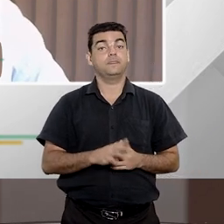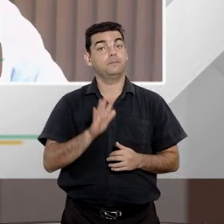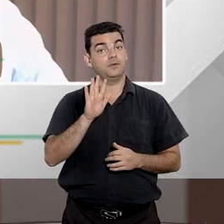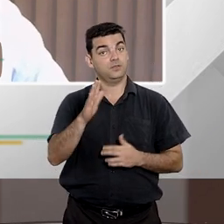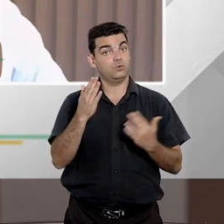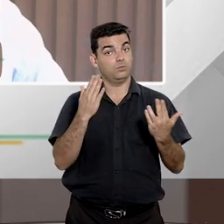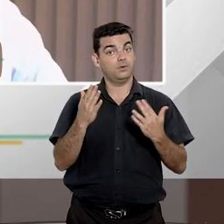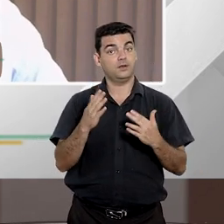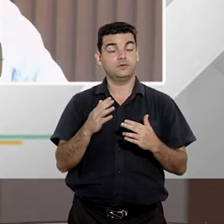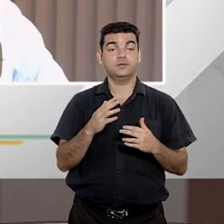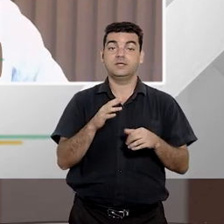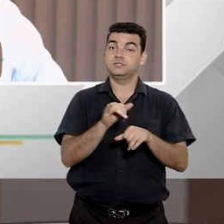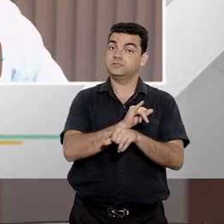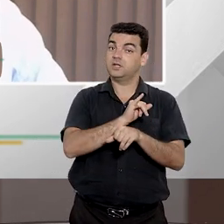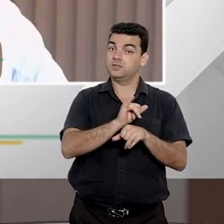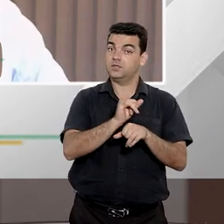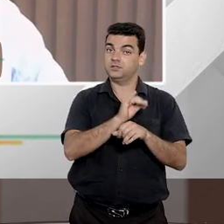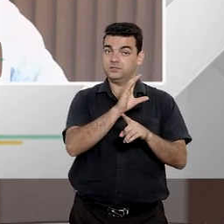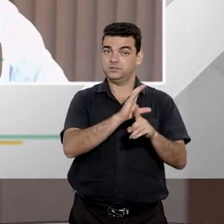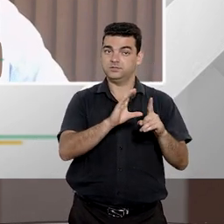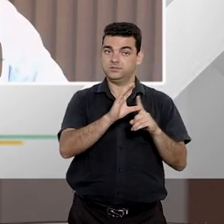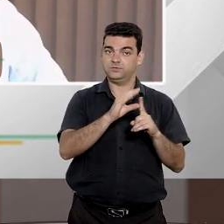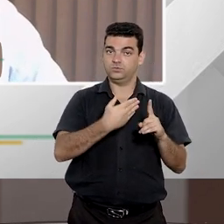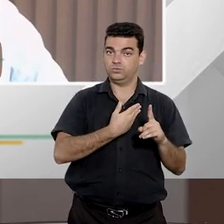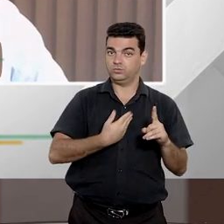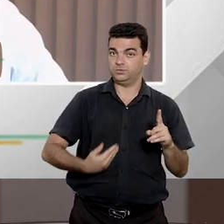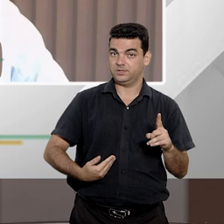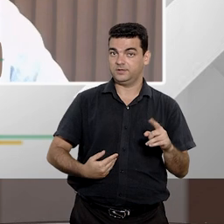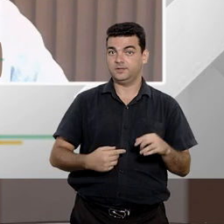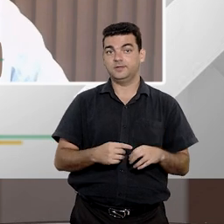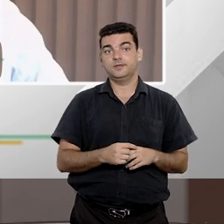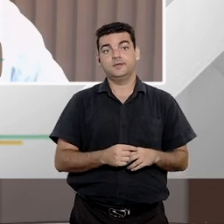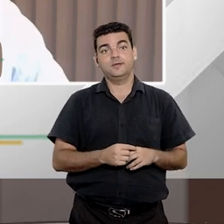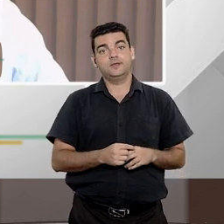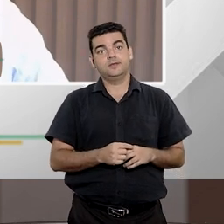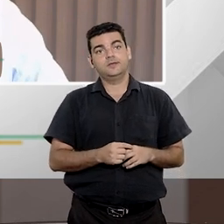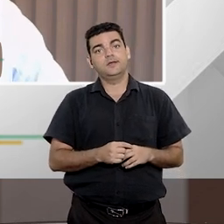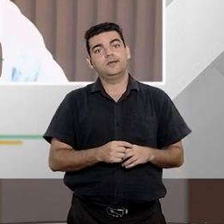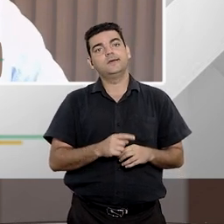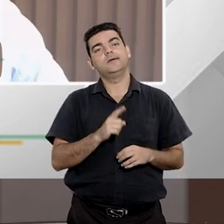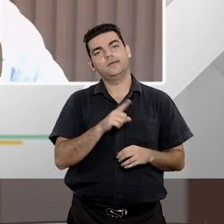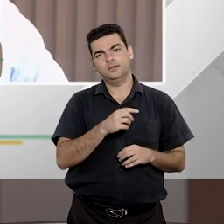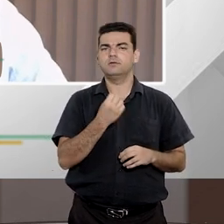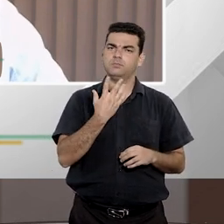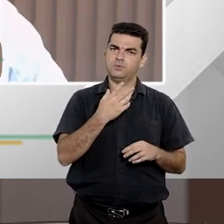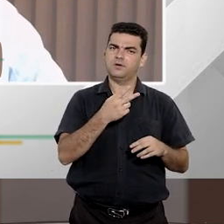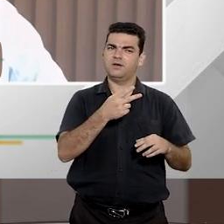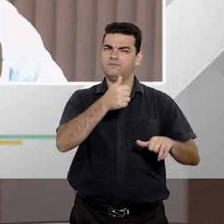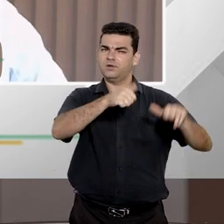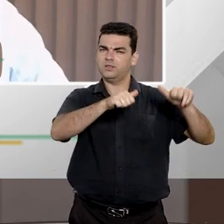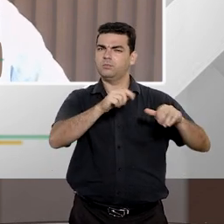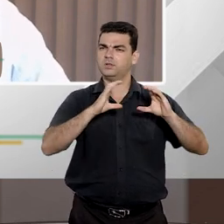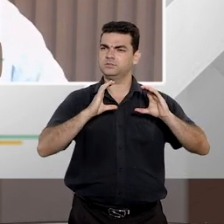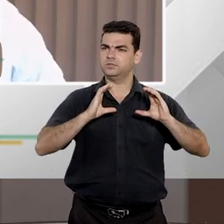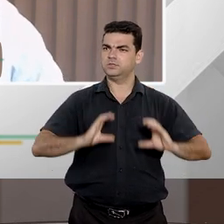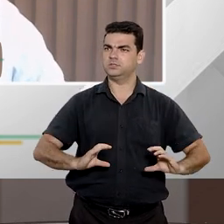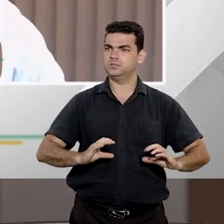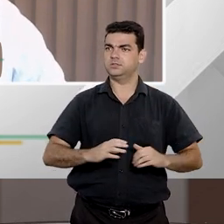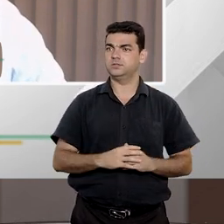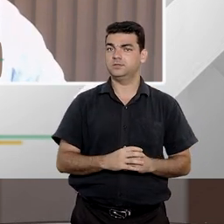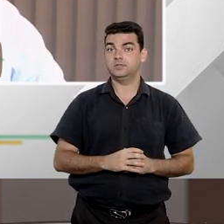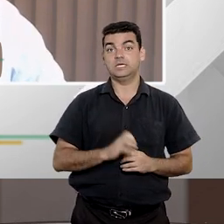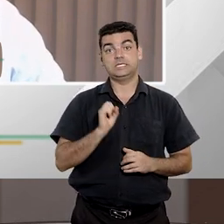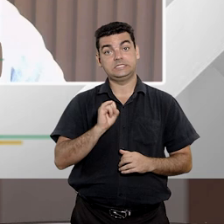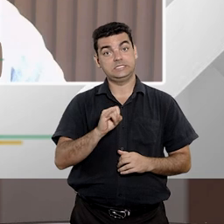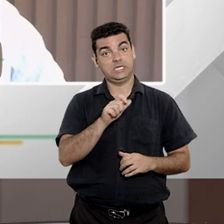consideração que o remédio jurídico à ação civil pública pode ser um grande instrumento de busca pela cidadania. Se as